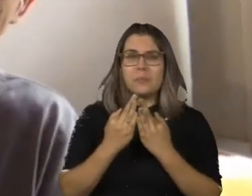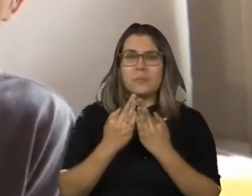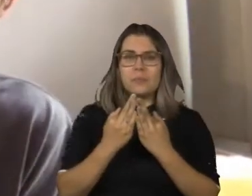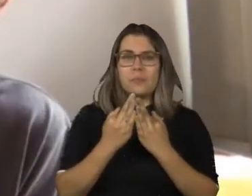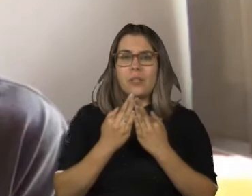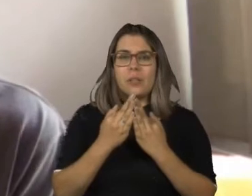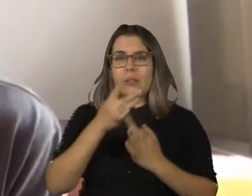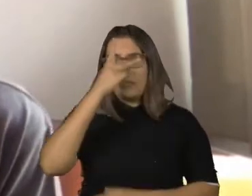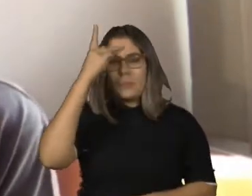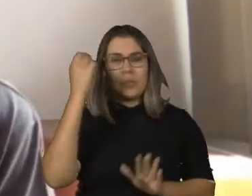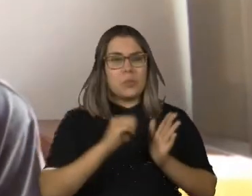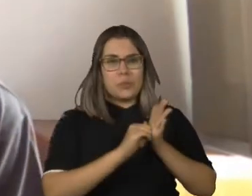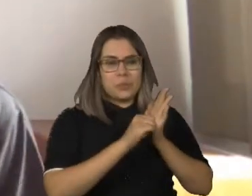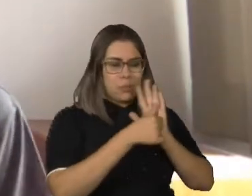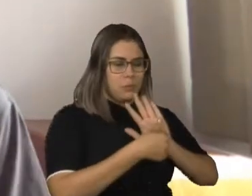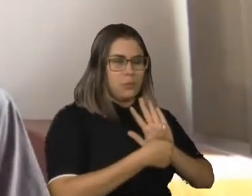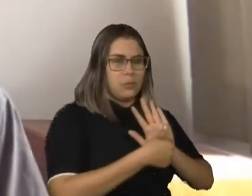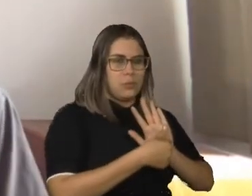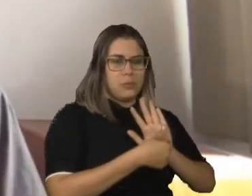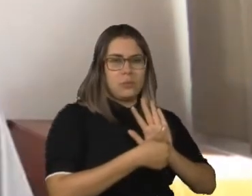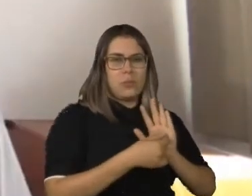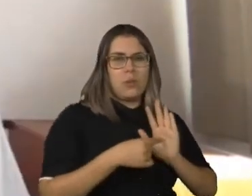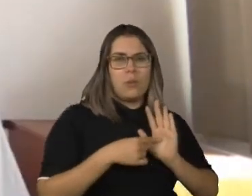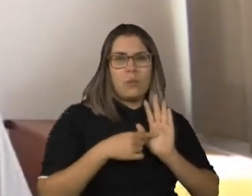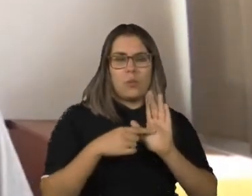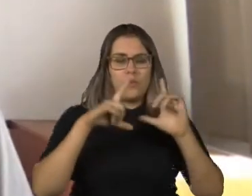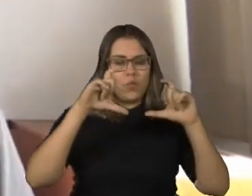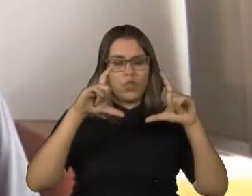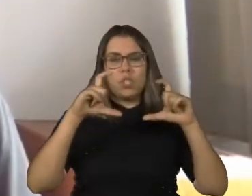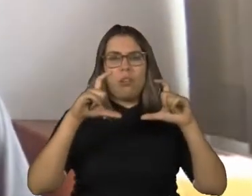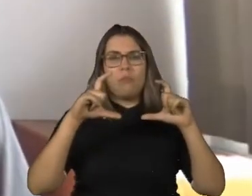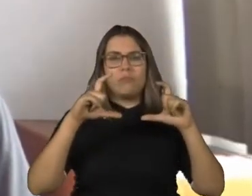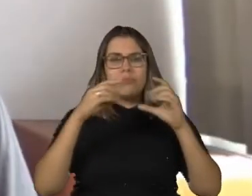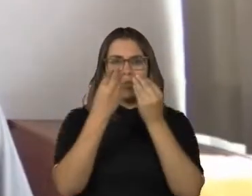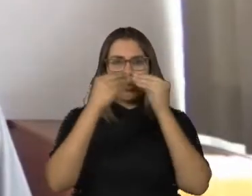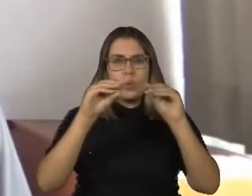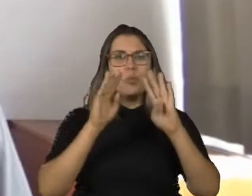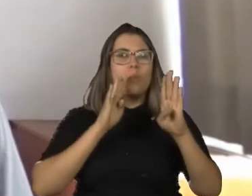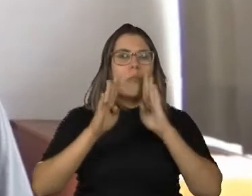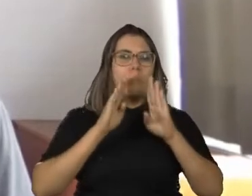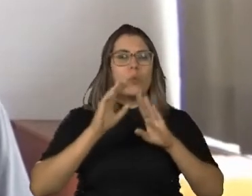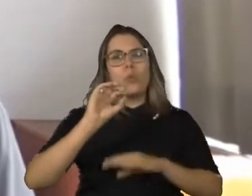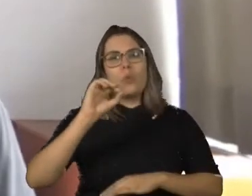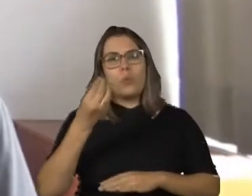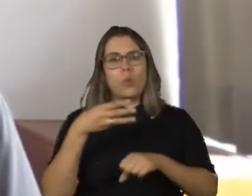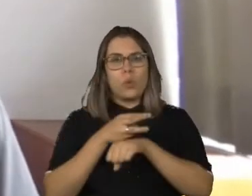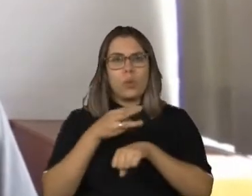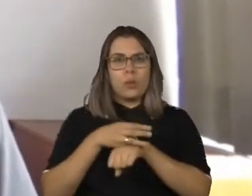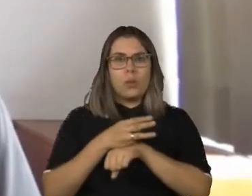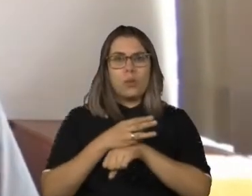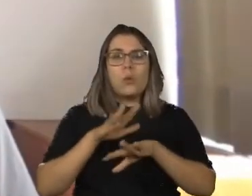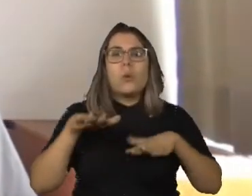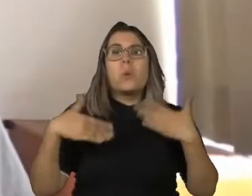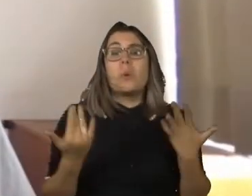sendo de dar um disputo na prova de atletismo acompanhada do texto. Qual vai ser sua desculpa para não tentar